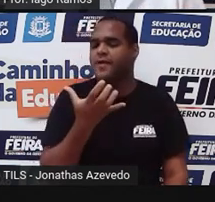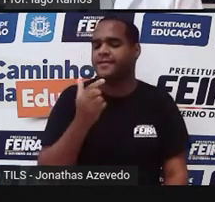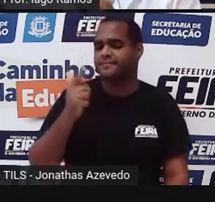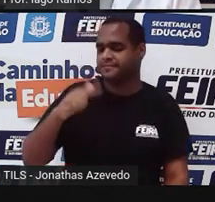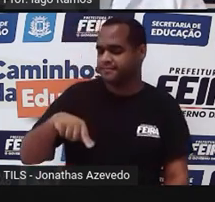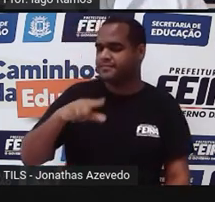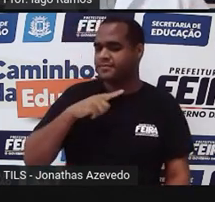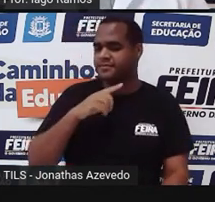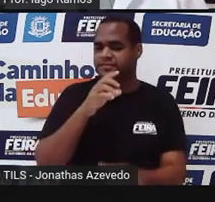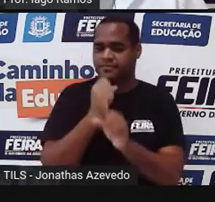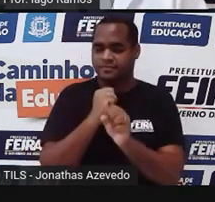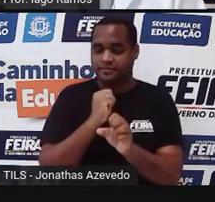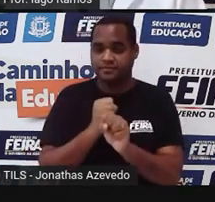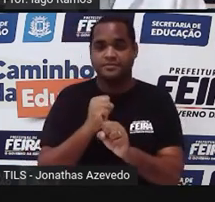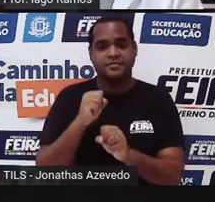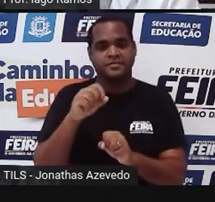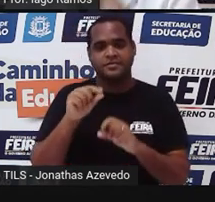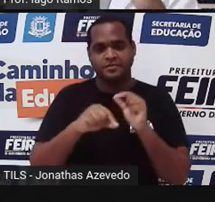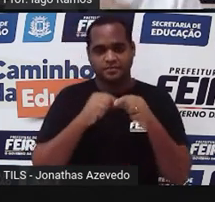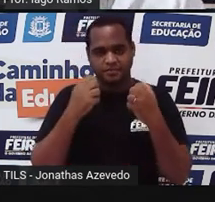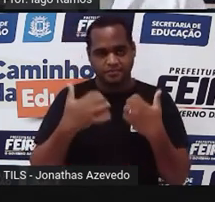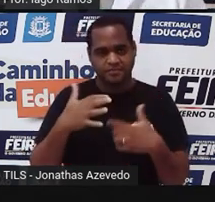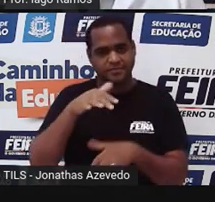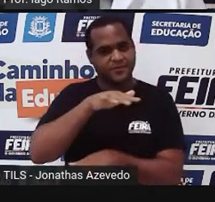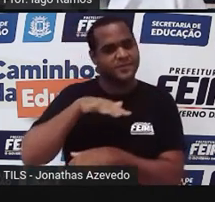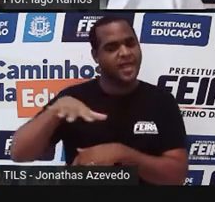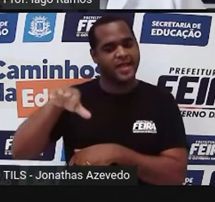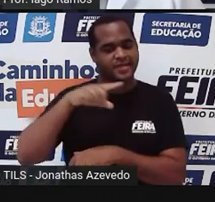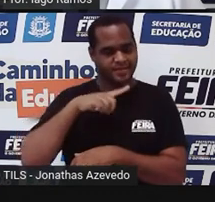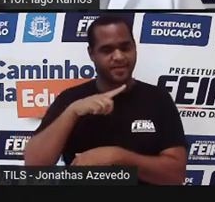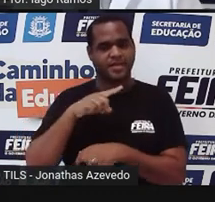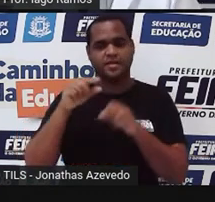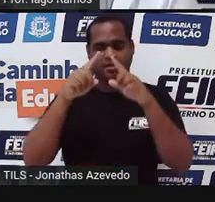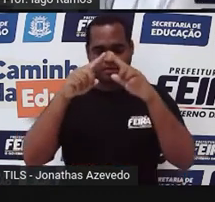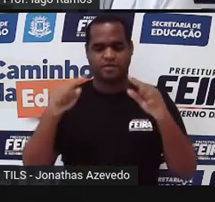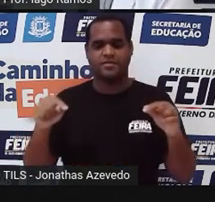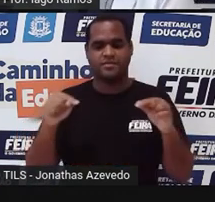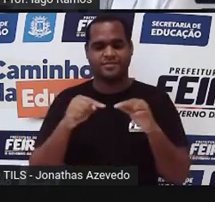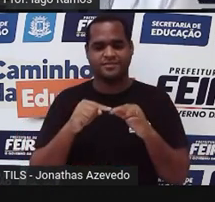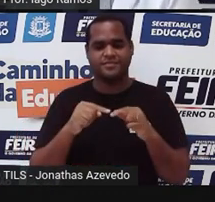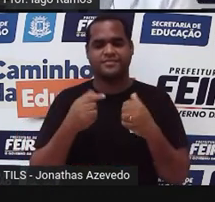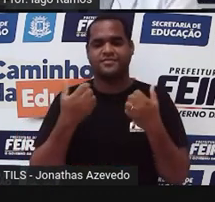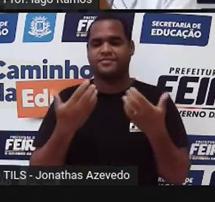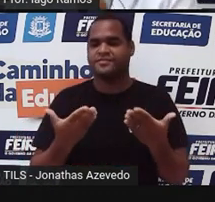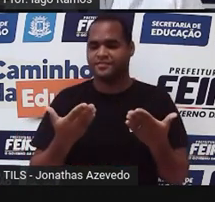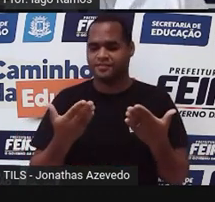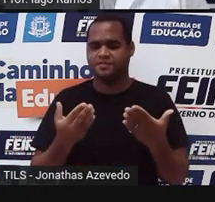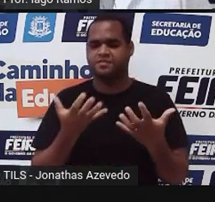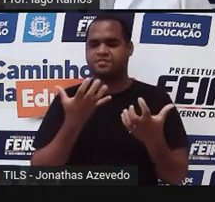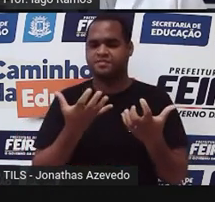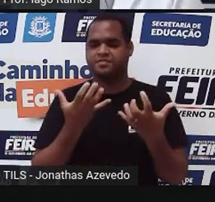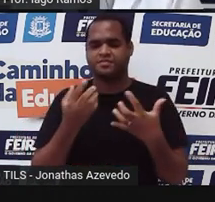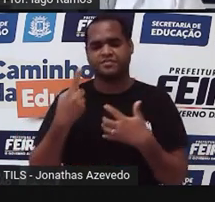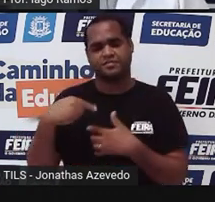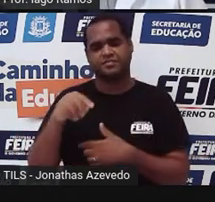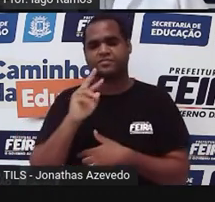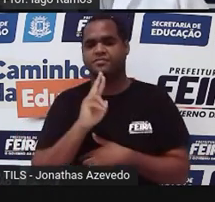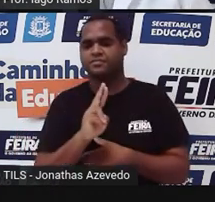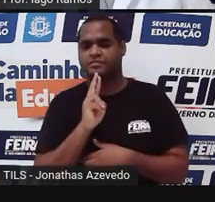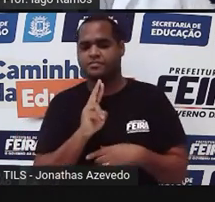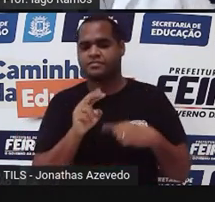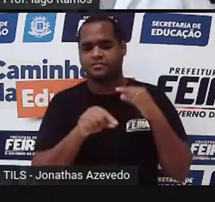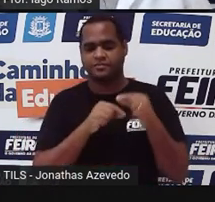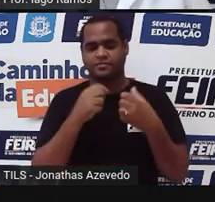esse negócio de cálculo de losango. Cálculo de área de losango com você. Olha só. eu quero que você responda aí, tá?